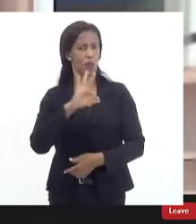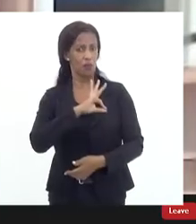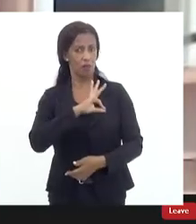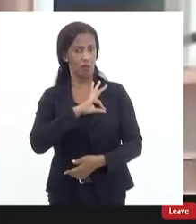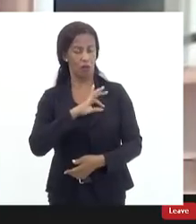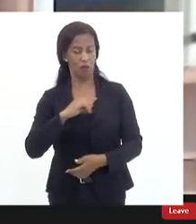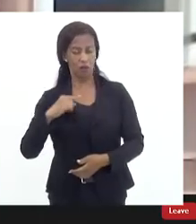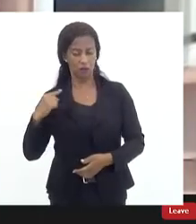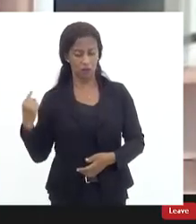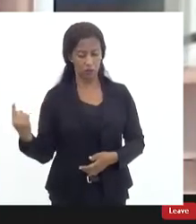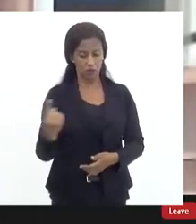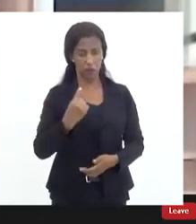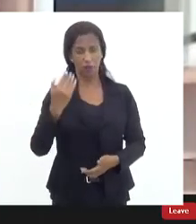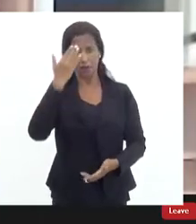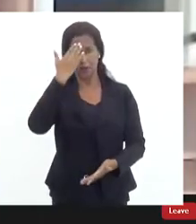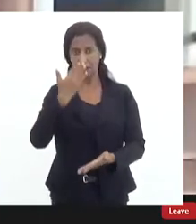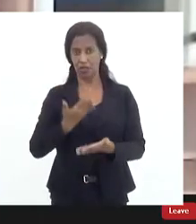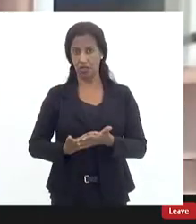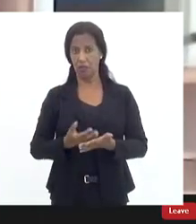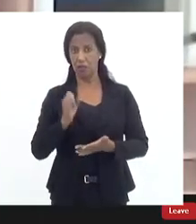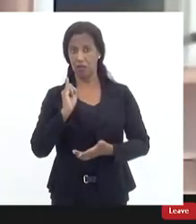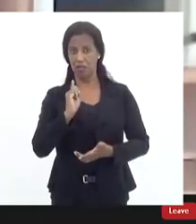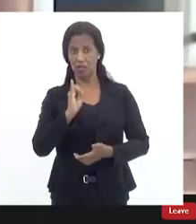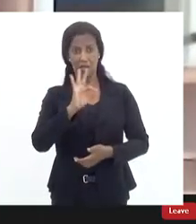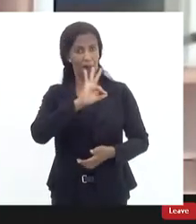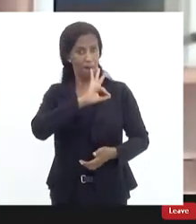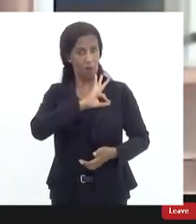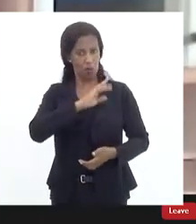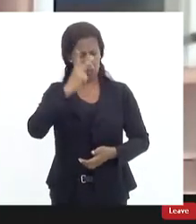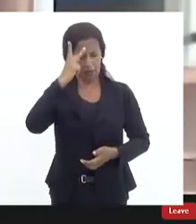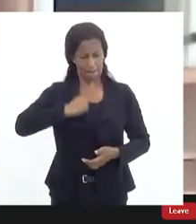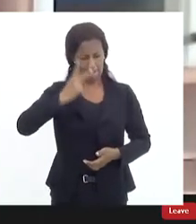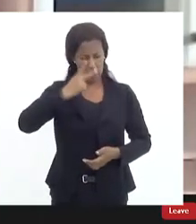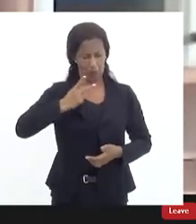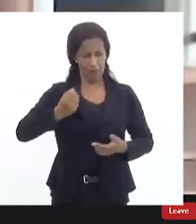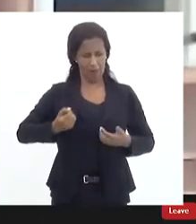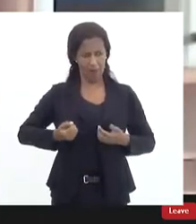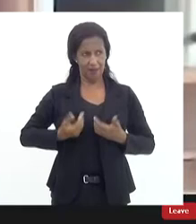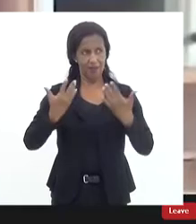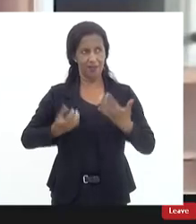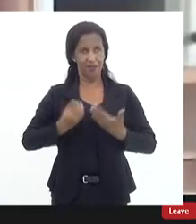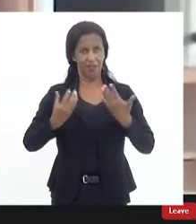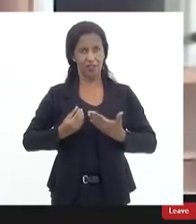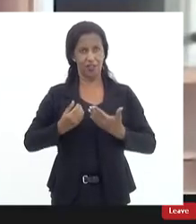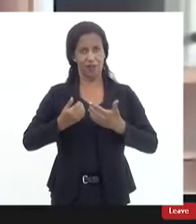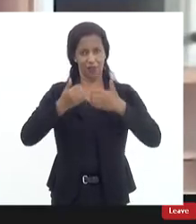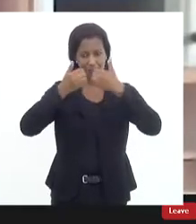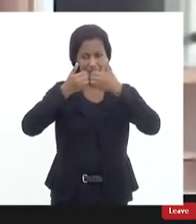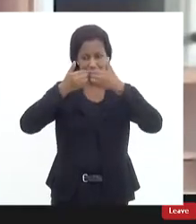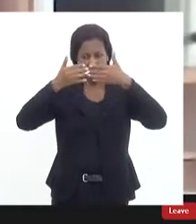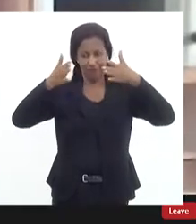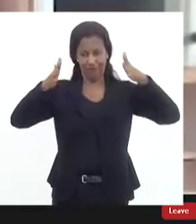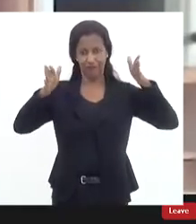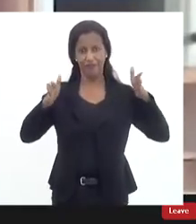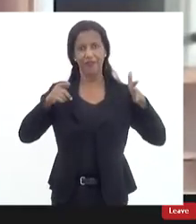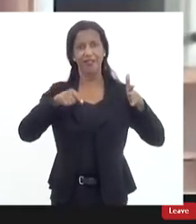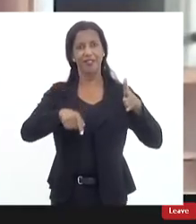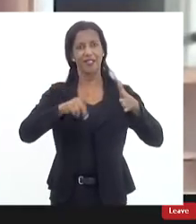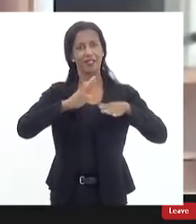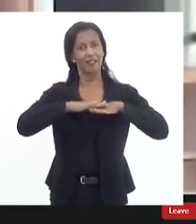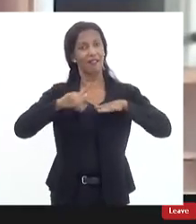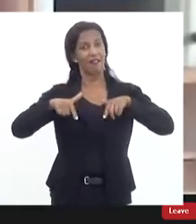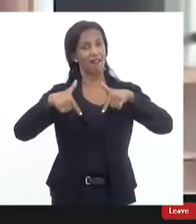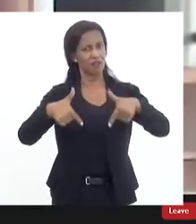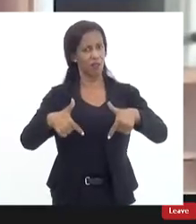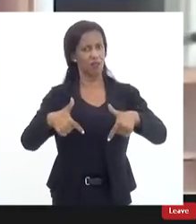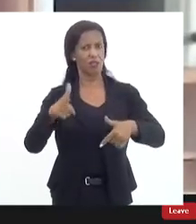que se a polícia partir dela própria iniciativa do aprimoramento dessas ações a gente vai